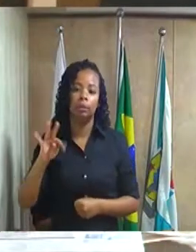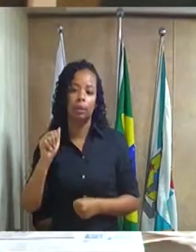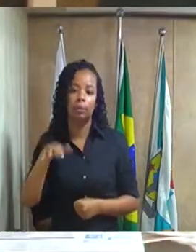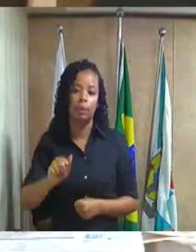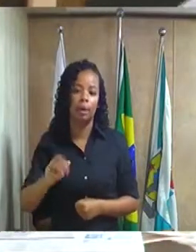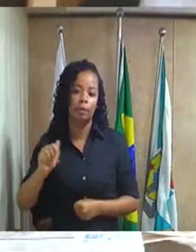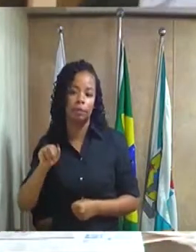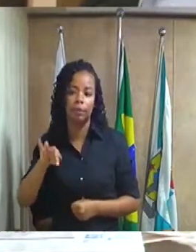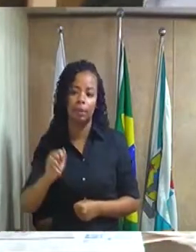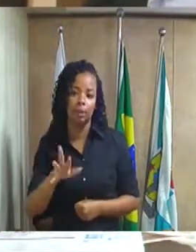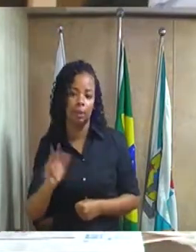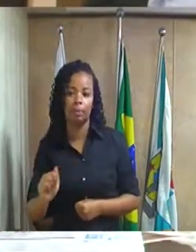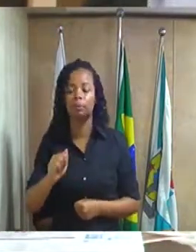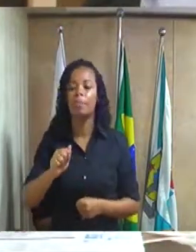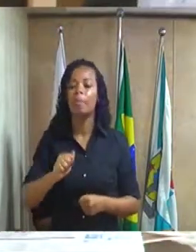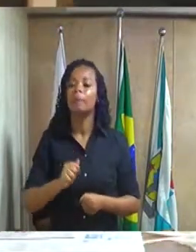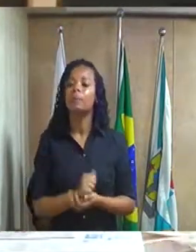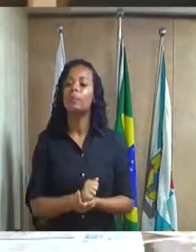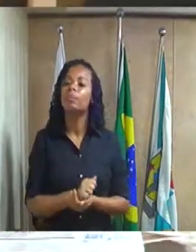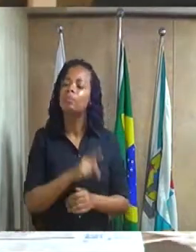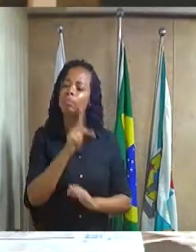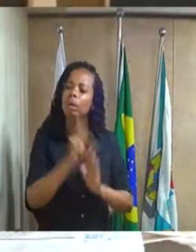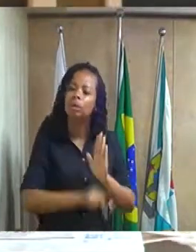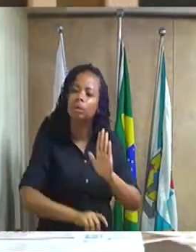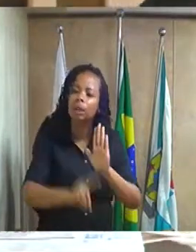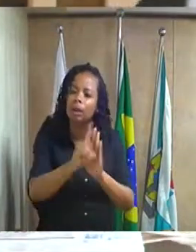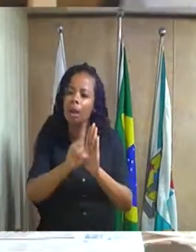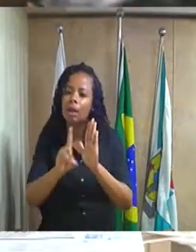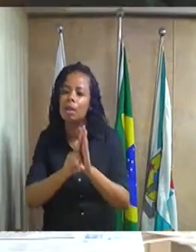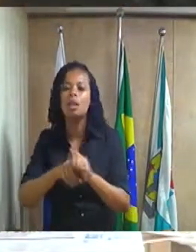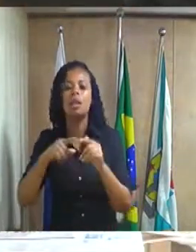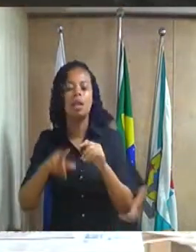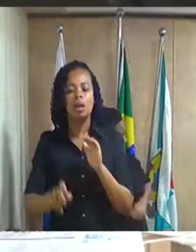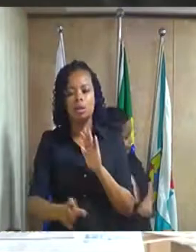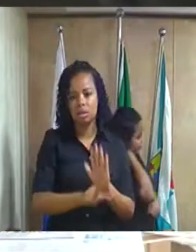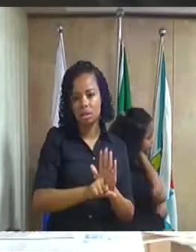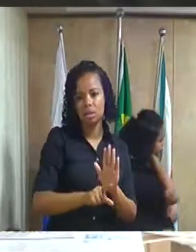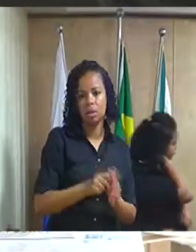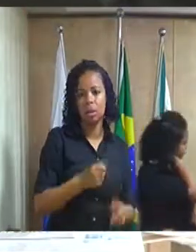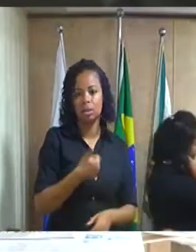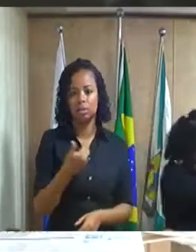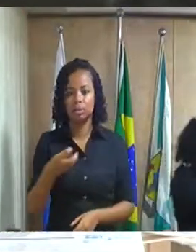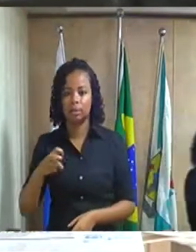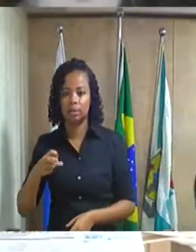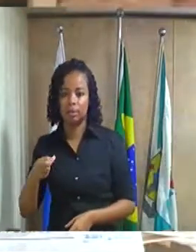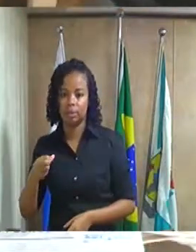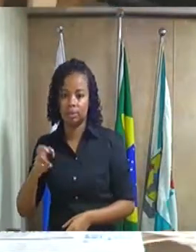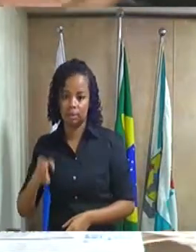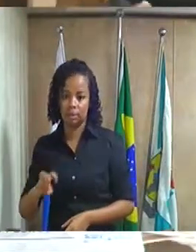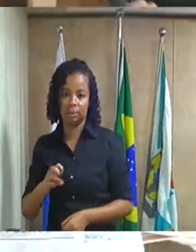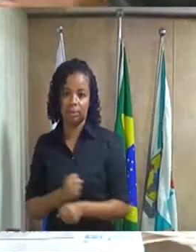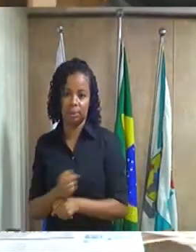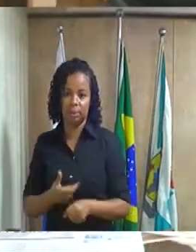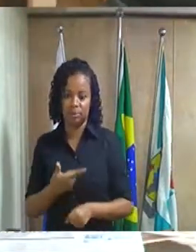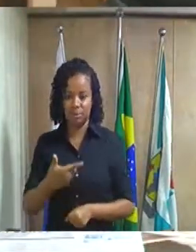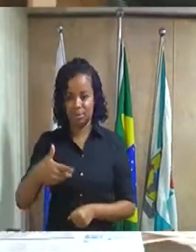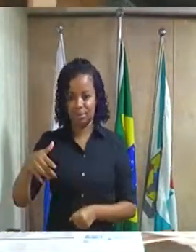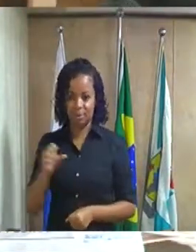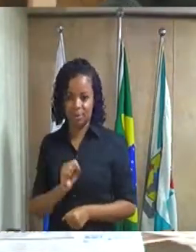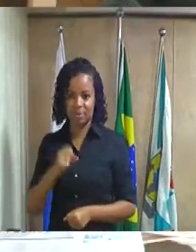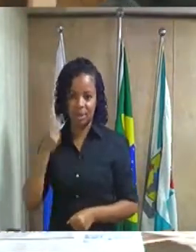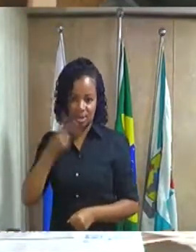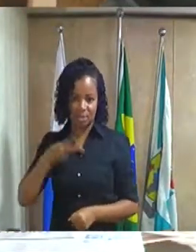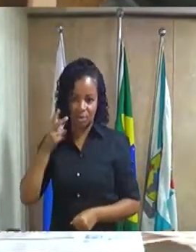Barbosa projeto decreto legislativo número 165 de 2018 do excelentíssimo senhor vereador